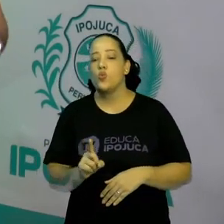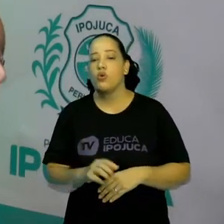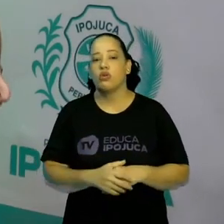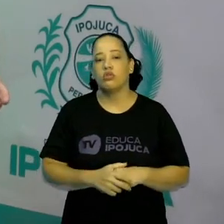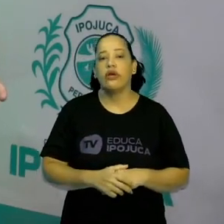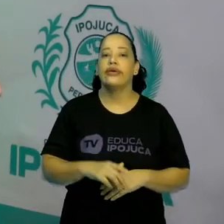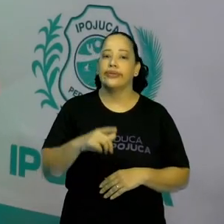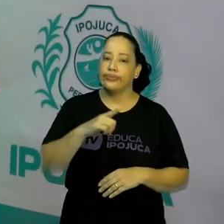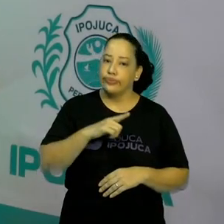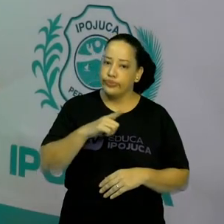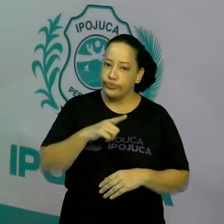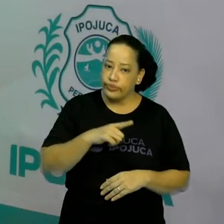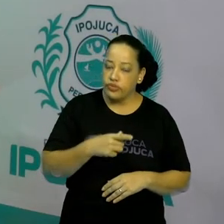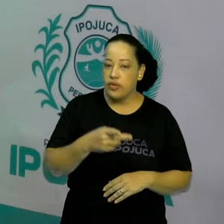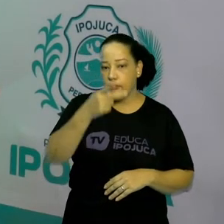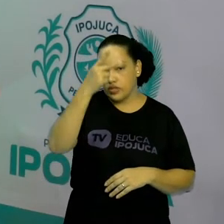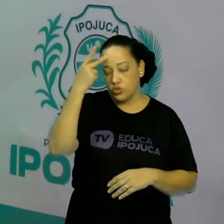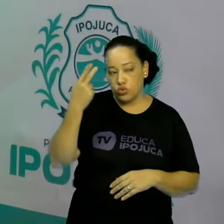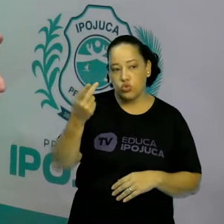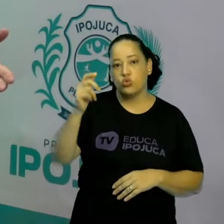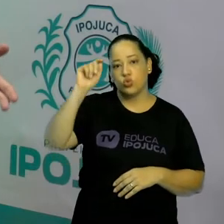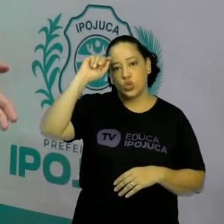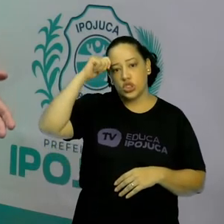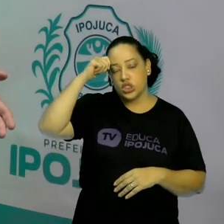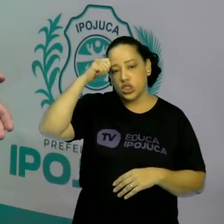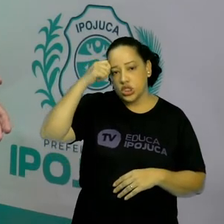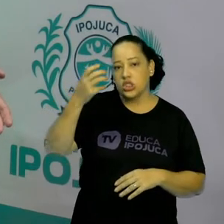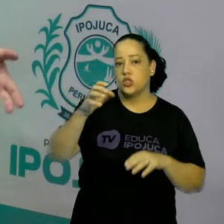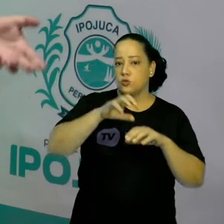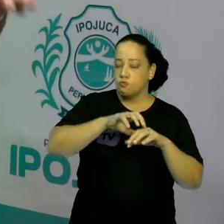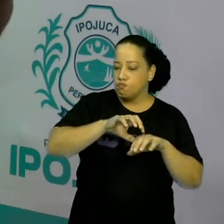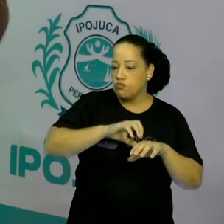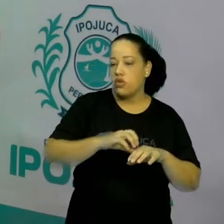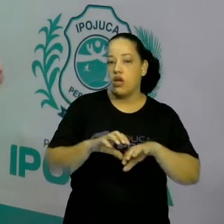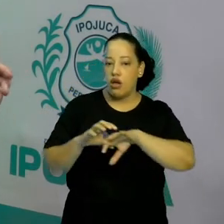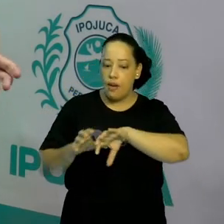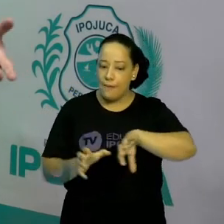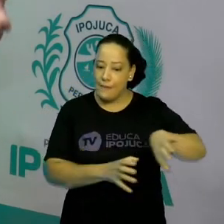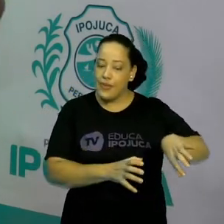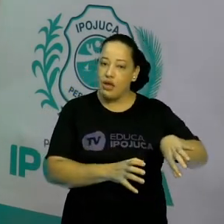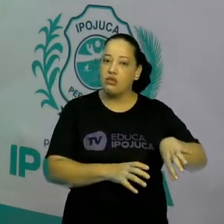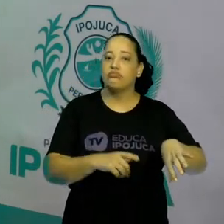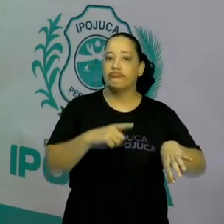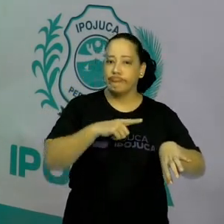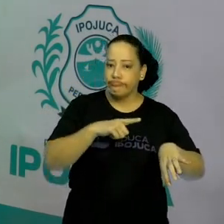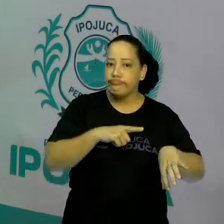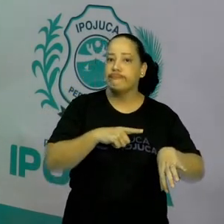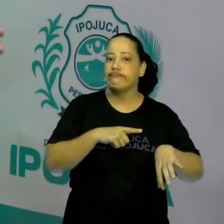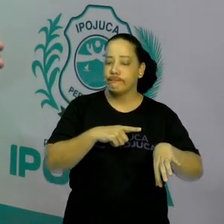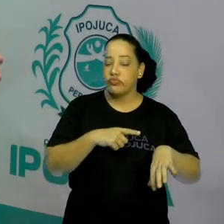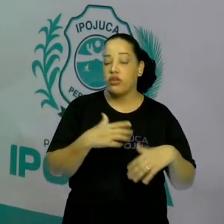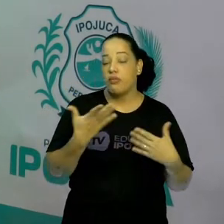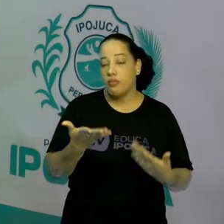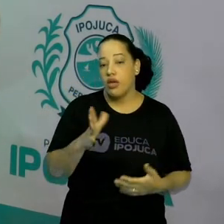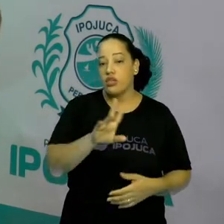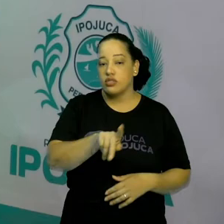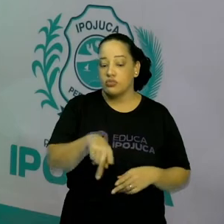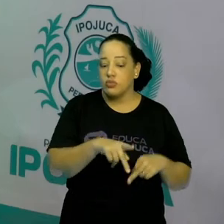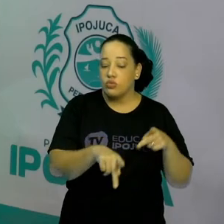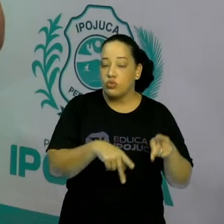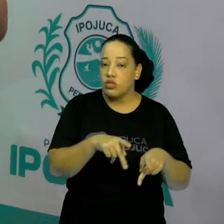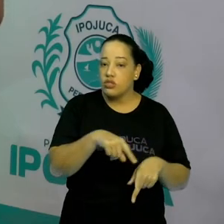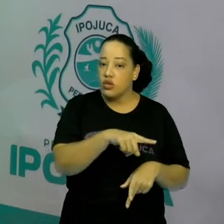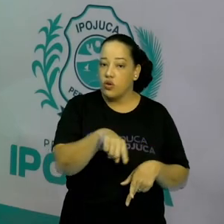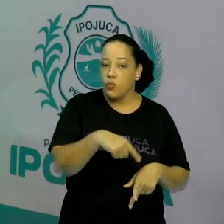exclusão dos negros no pós-abolição, mas, por outro lado, esses negros, a população negra do Brasil, se